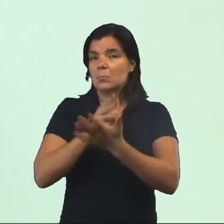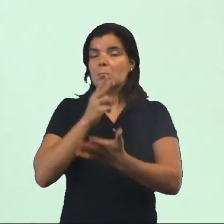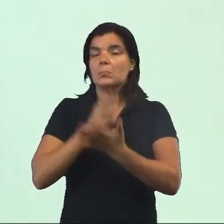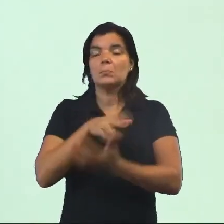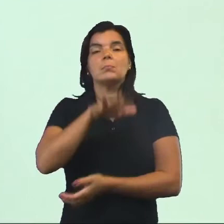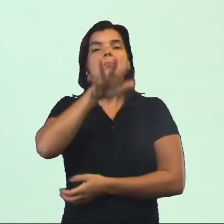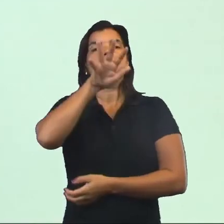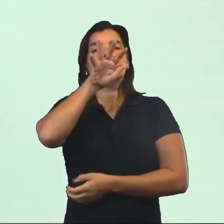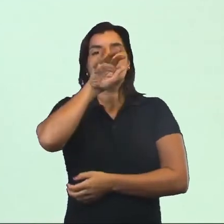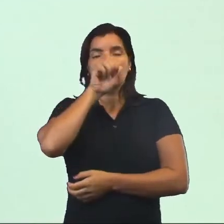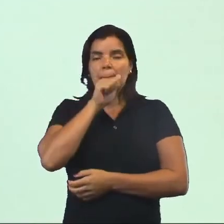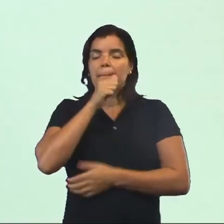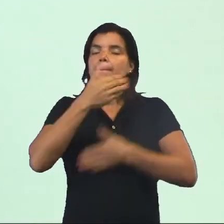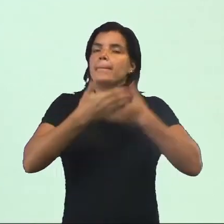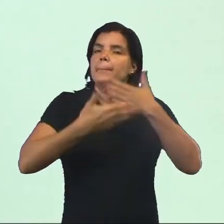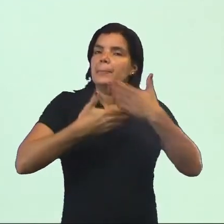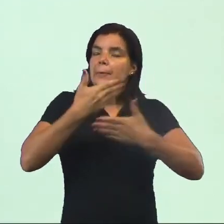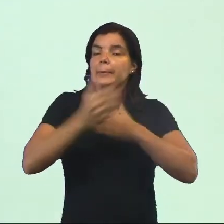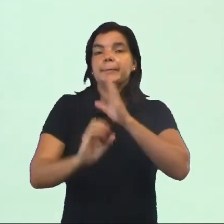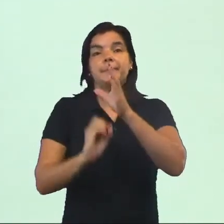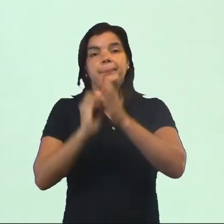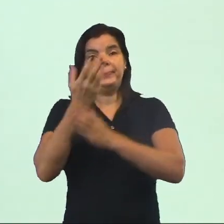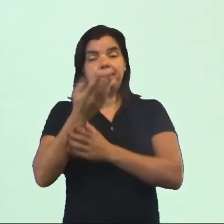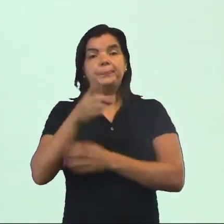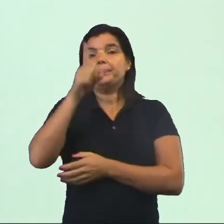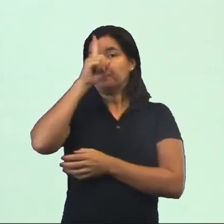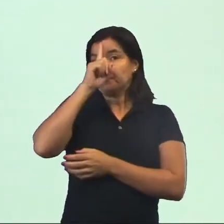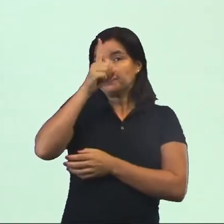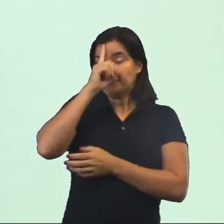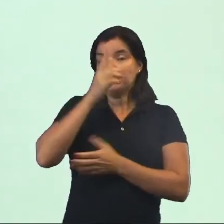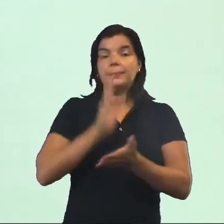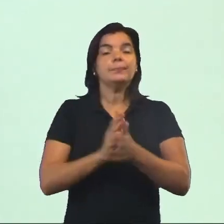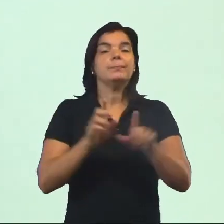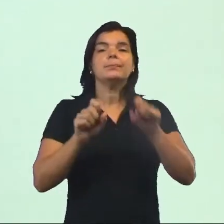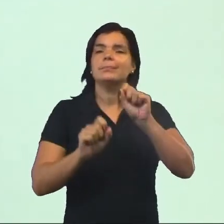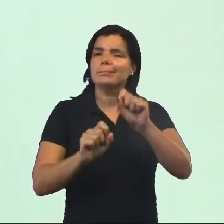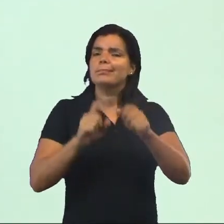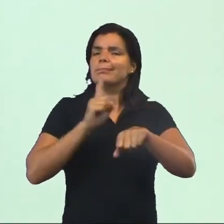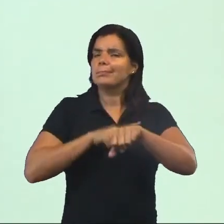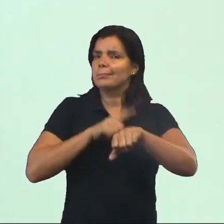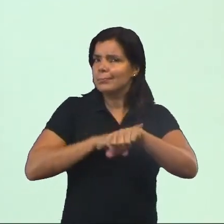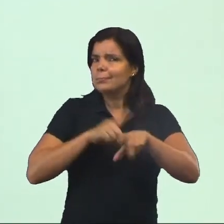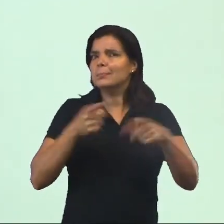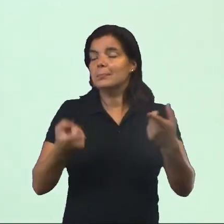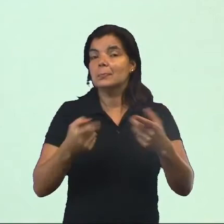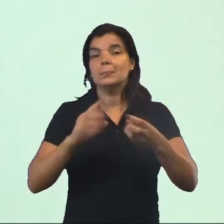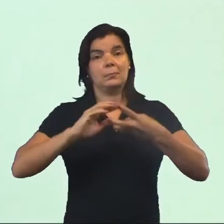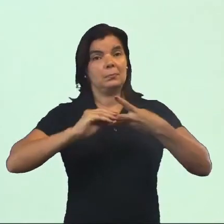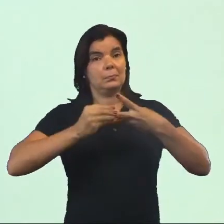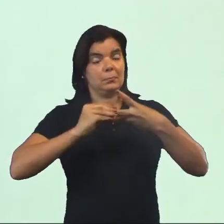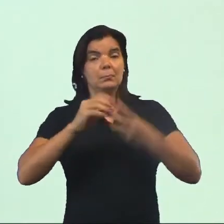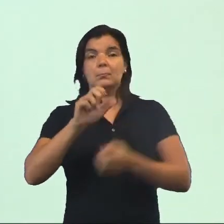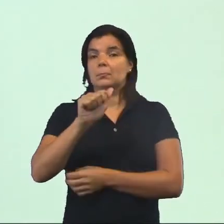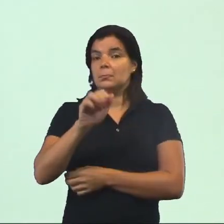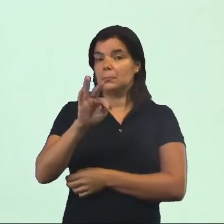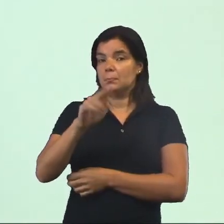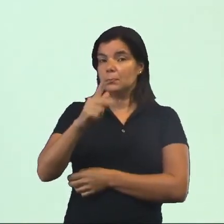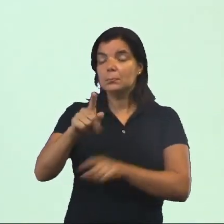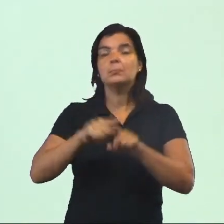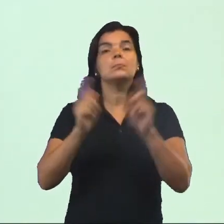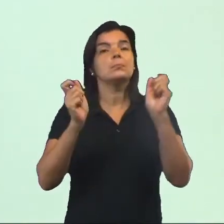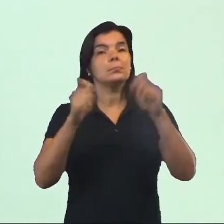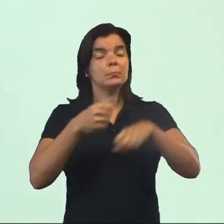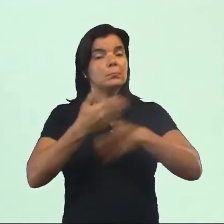Então, a respiração celular é um processo que está acontecendo a todo momento, porque a todo momento a célula está precisando de ATP, né,